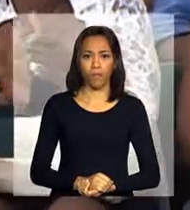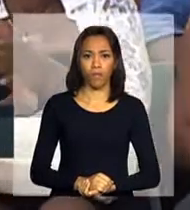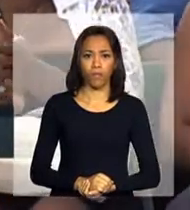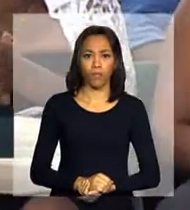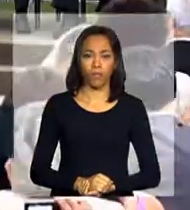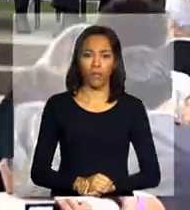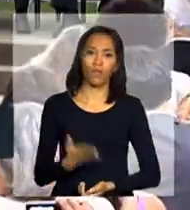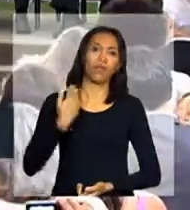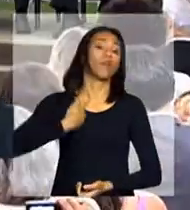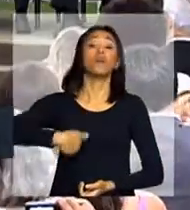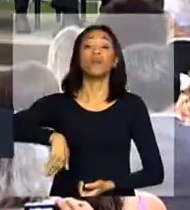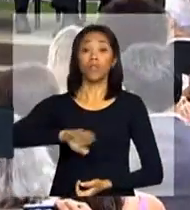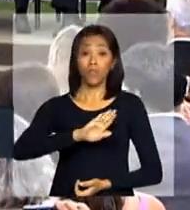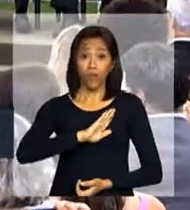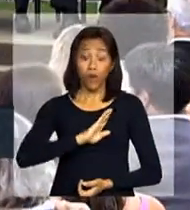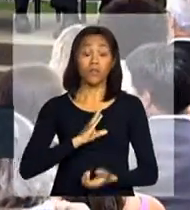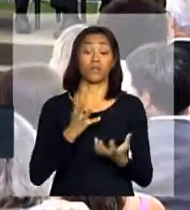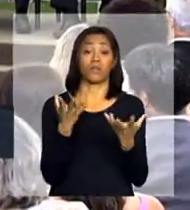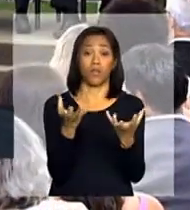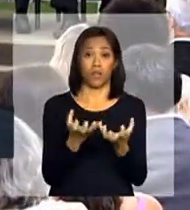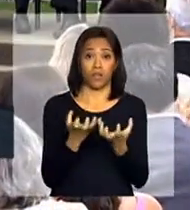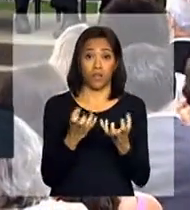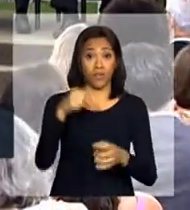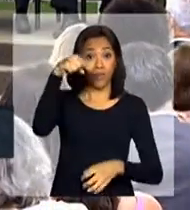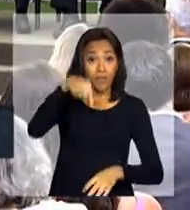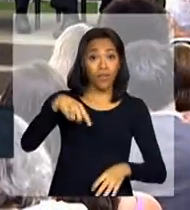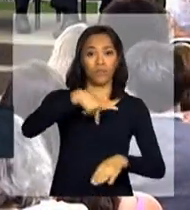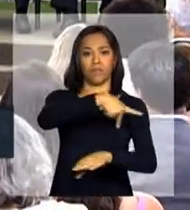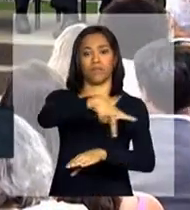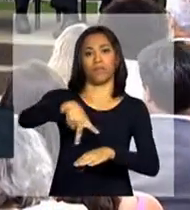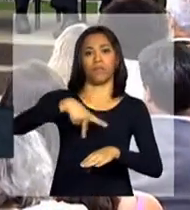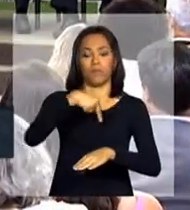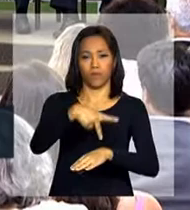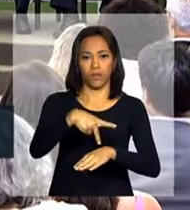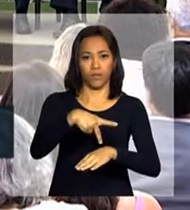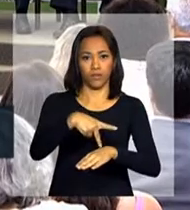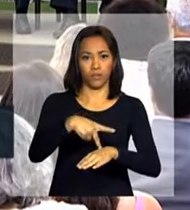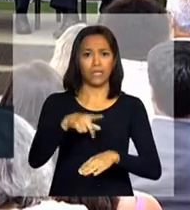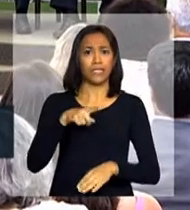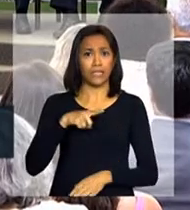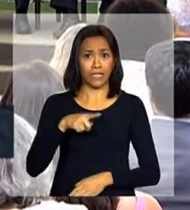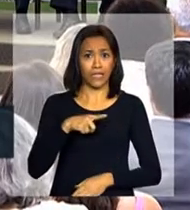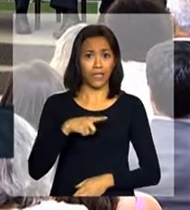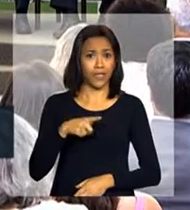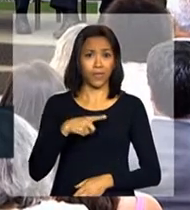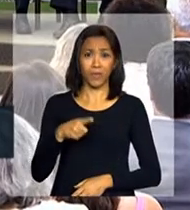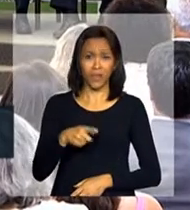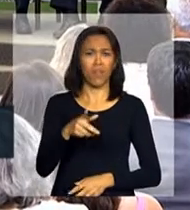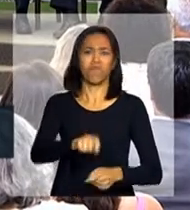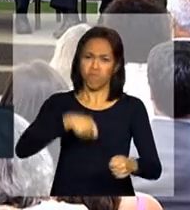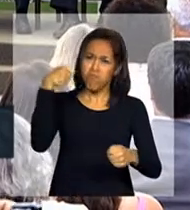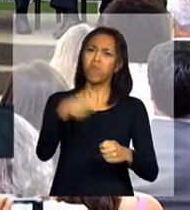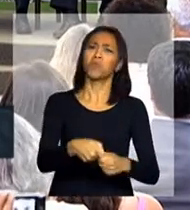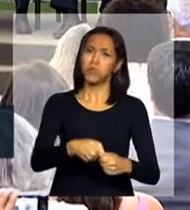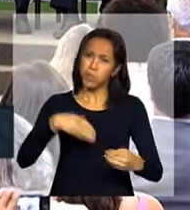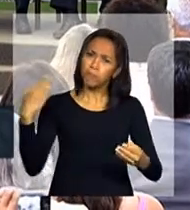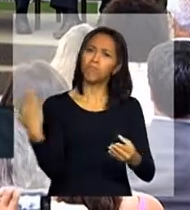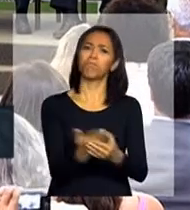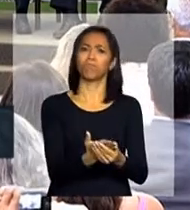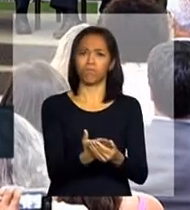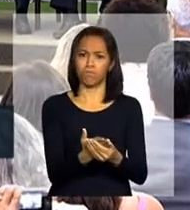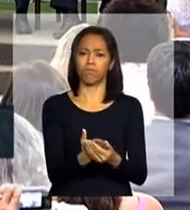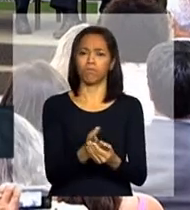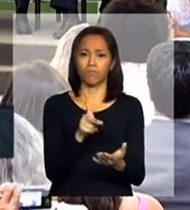Nós queremos que, na verdade, esse país seja um país com tolerância abaixo de zero, porque